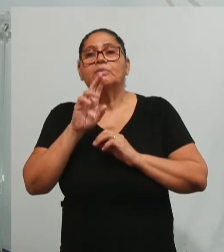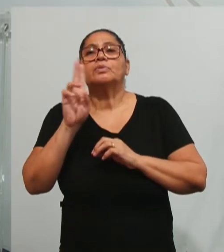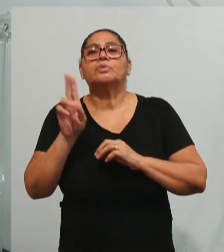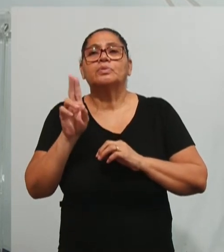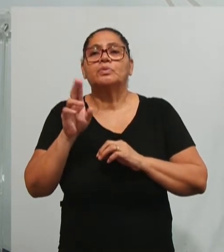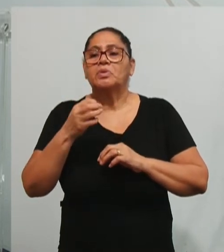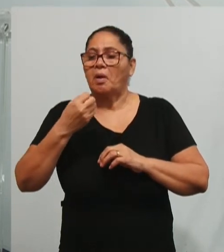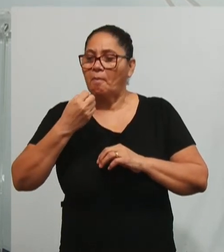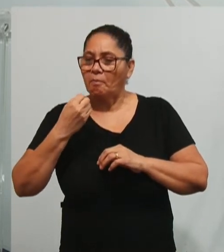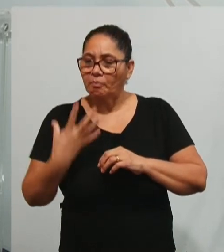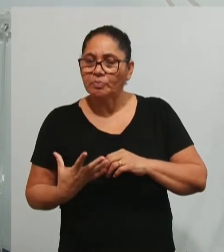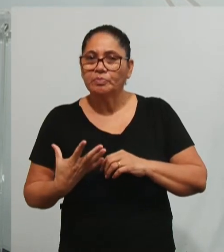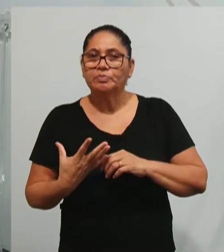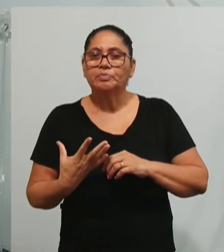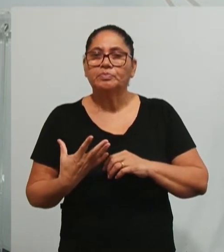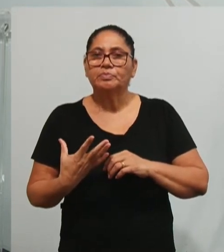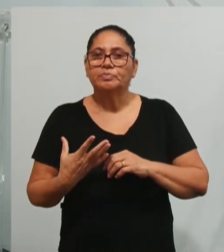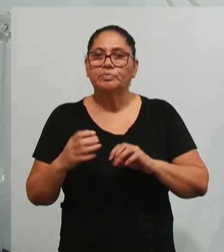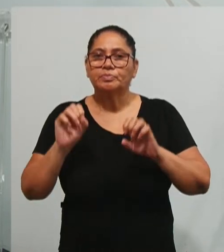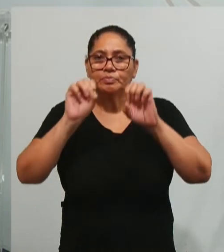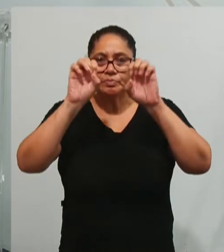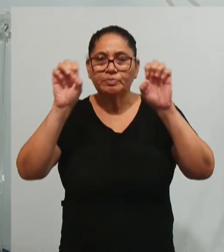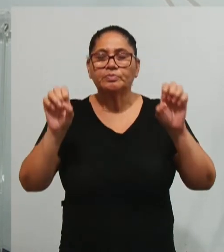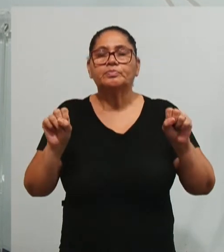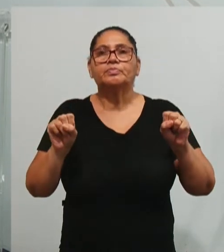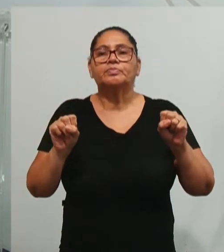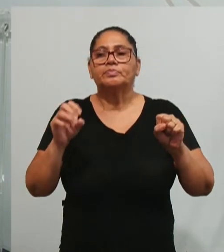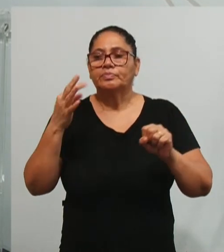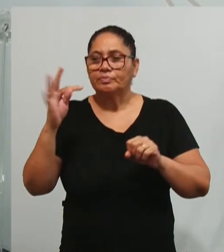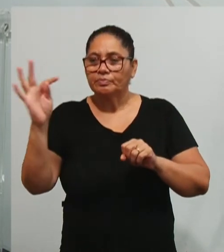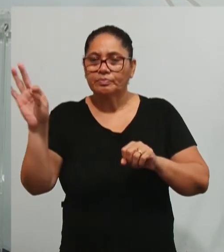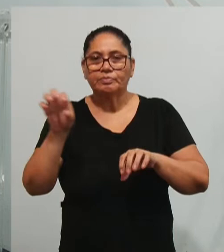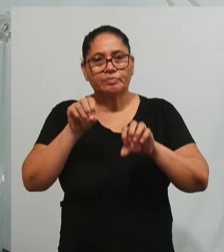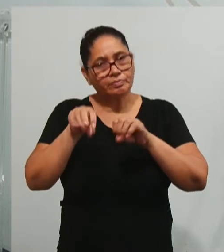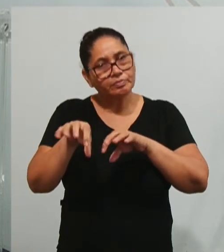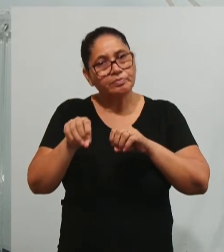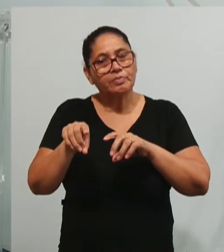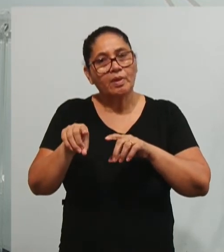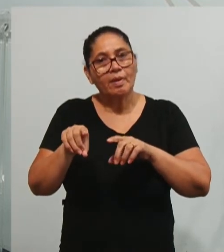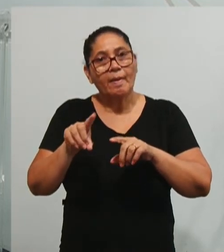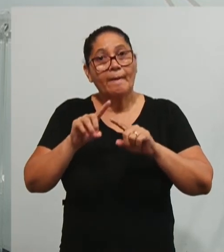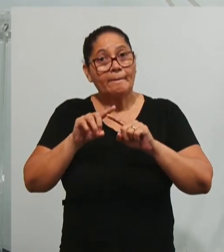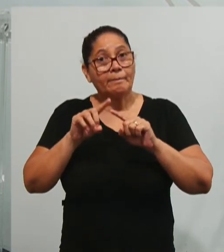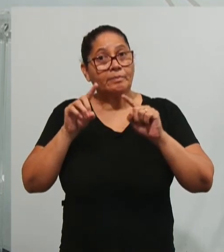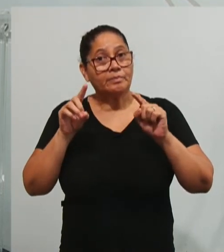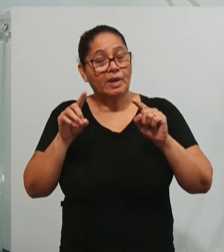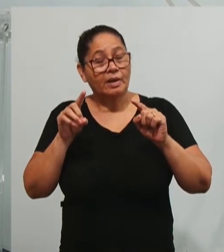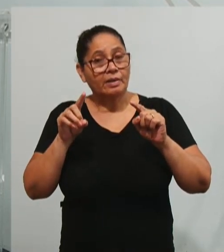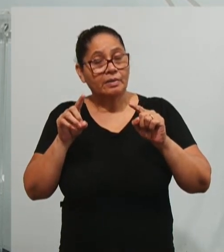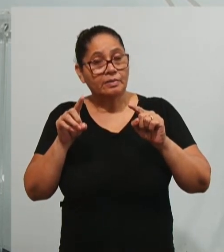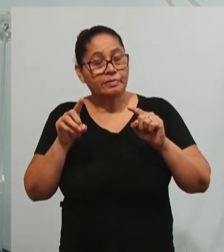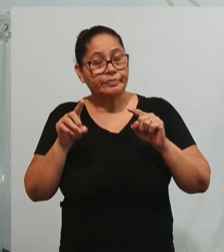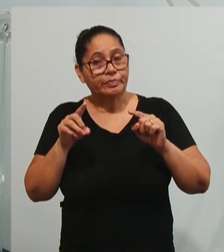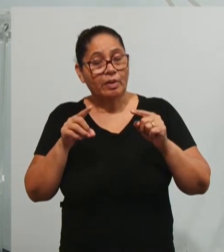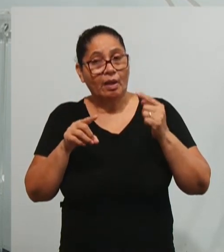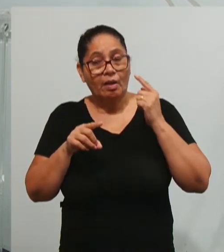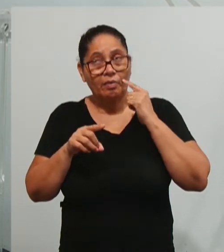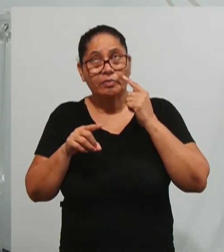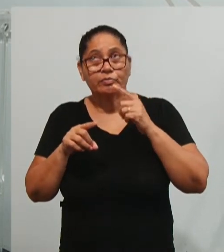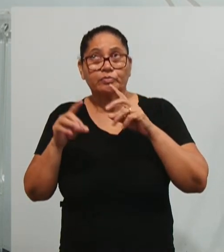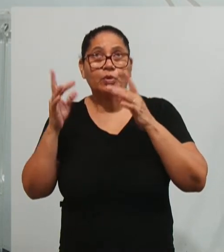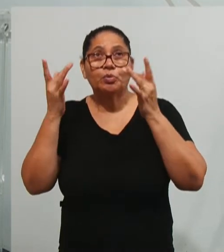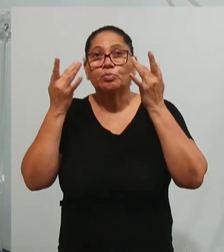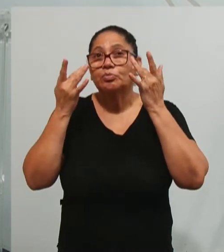é de bom dentro da estrutura da teoria da administração. Mas, no entanto, vamos olhar para a natureza